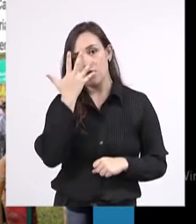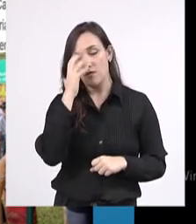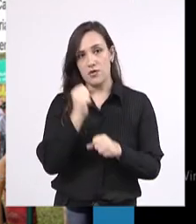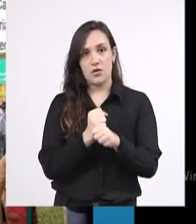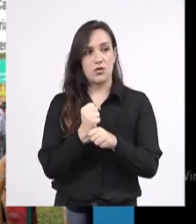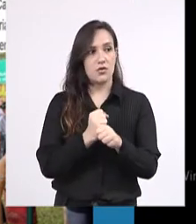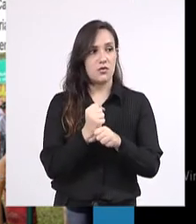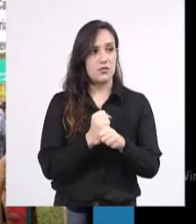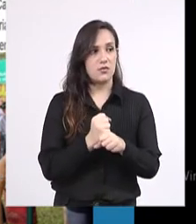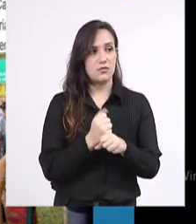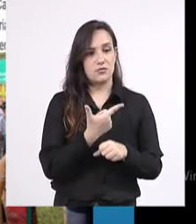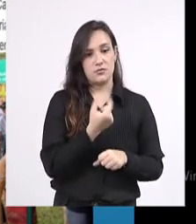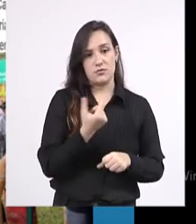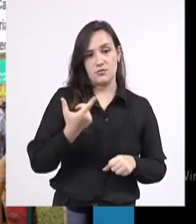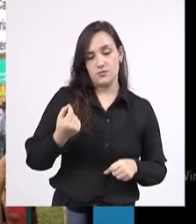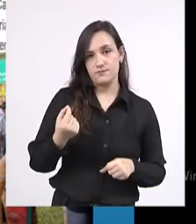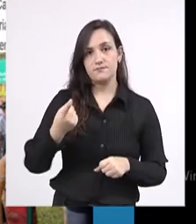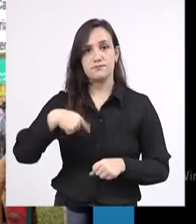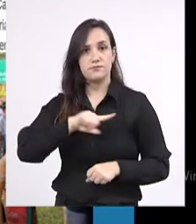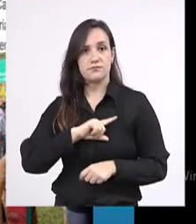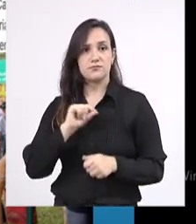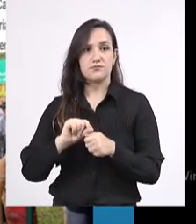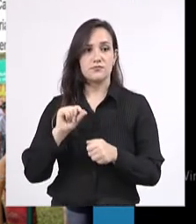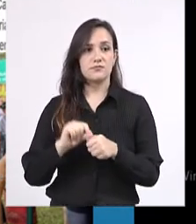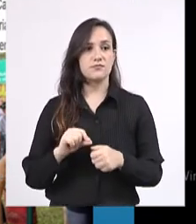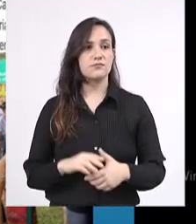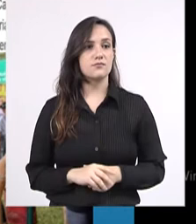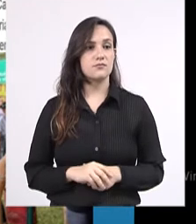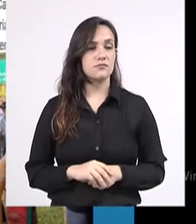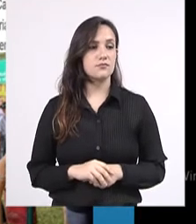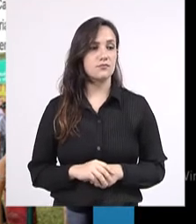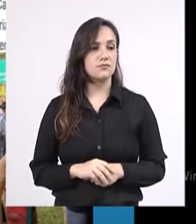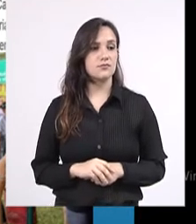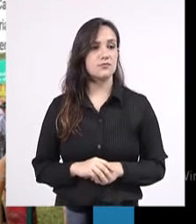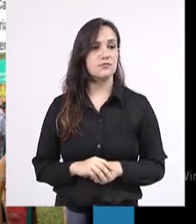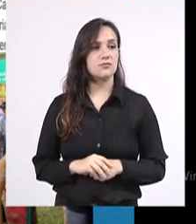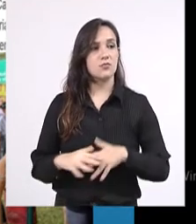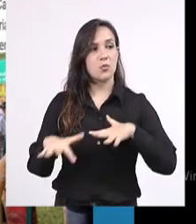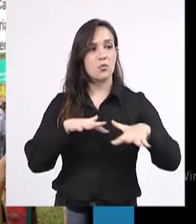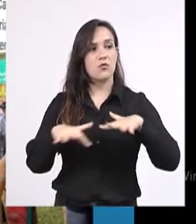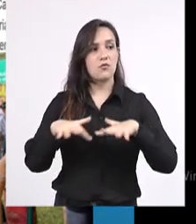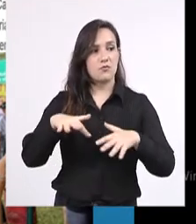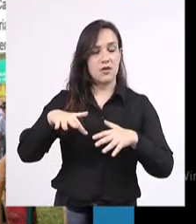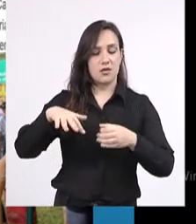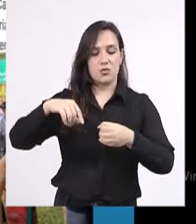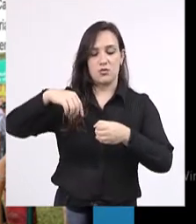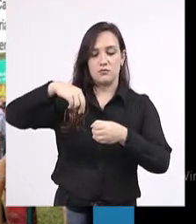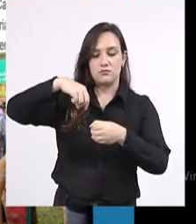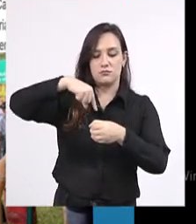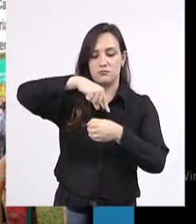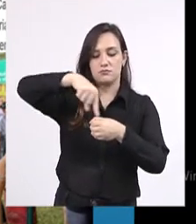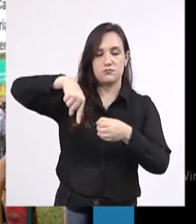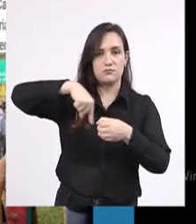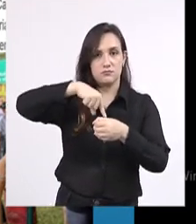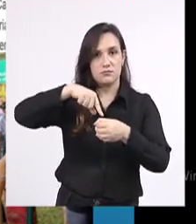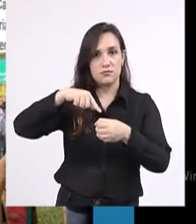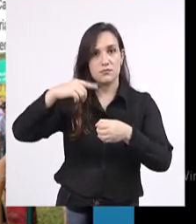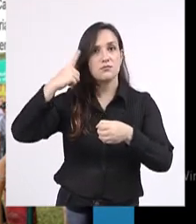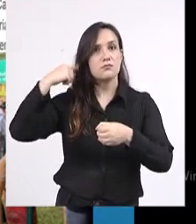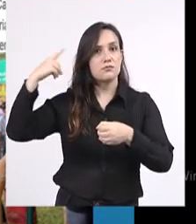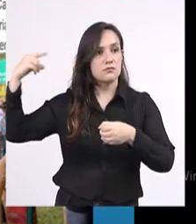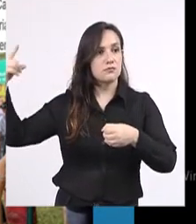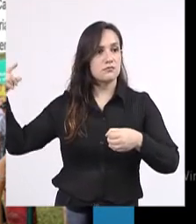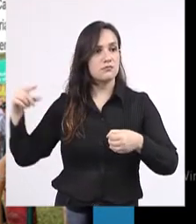2020, nós fizemos um ato na rotatória da Avenida Mato Grosso, aqui no parque, e esse ato